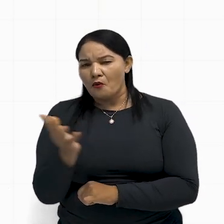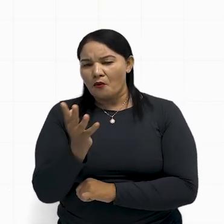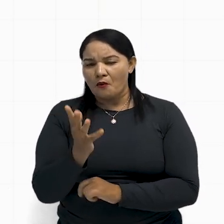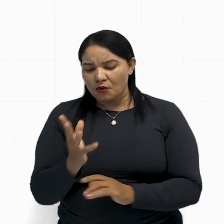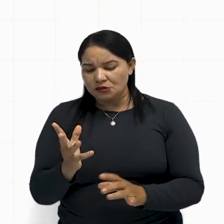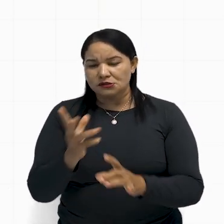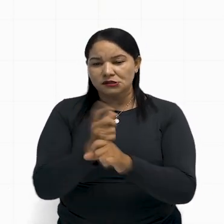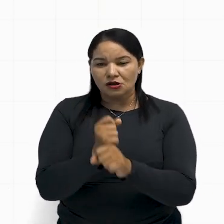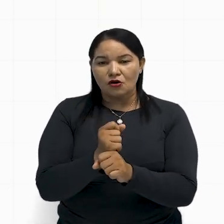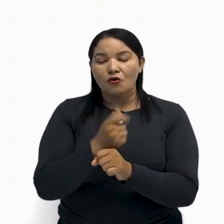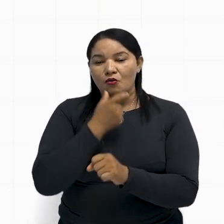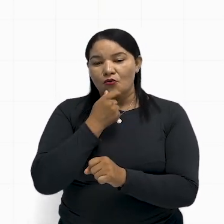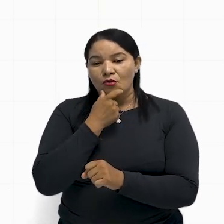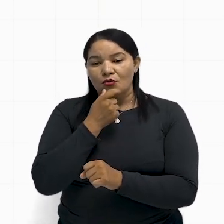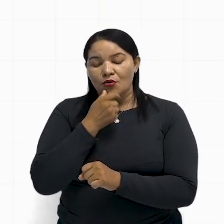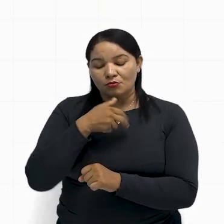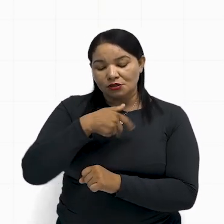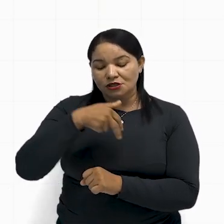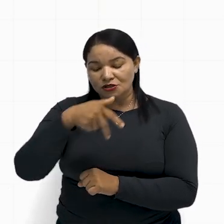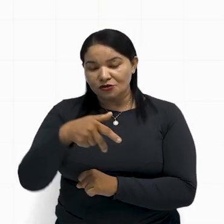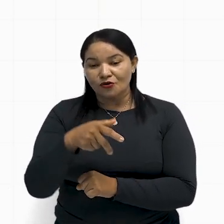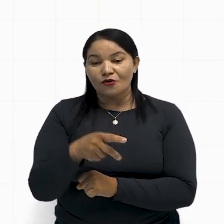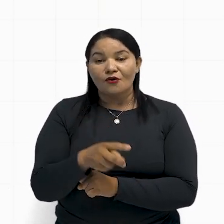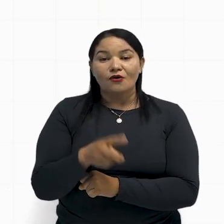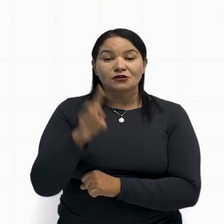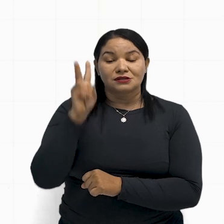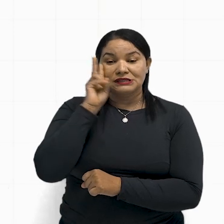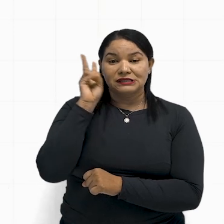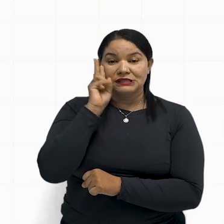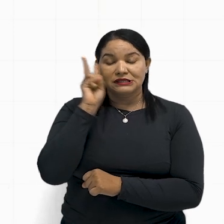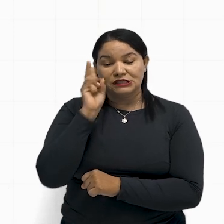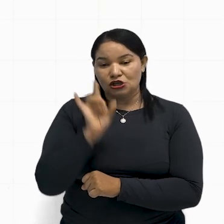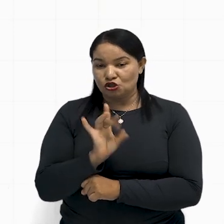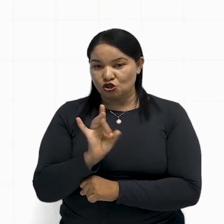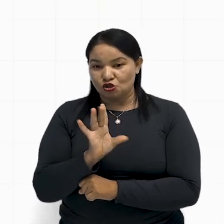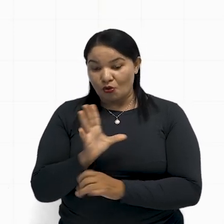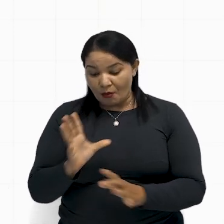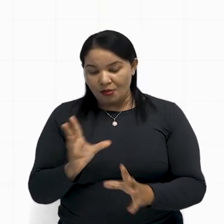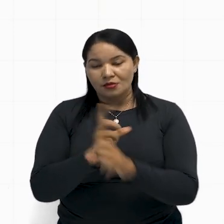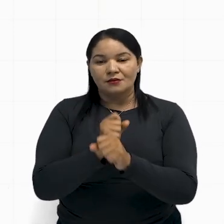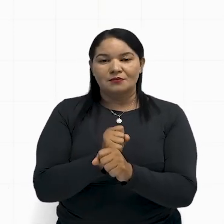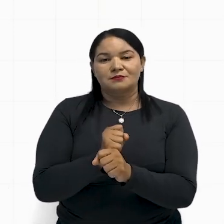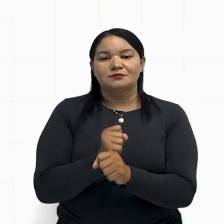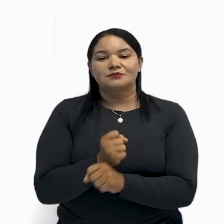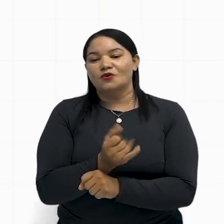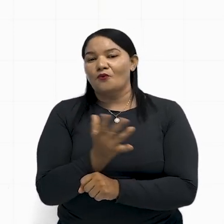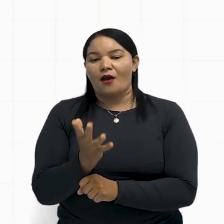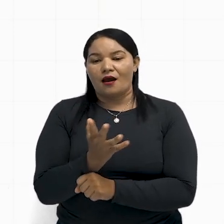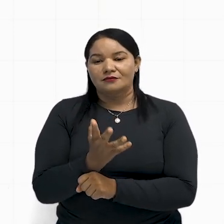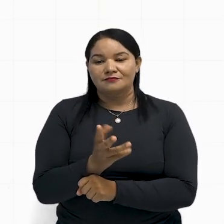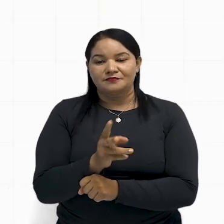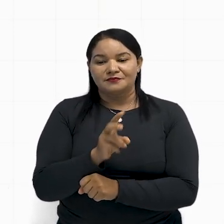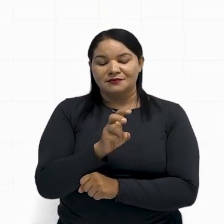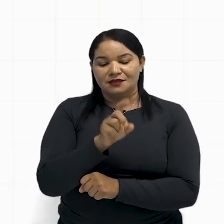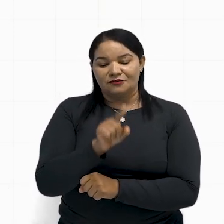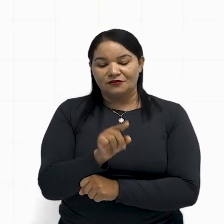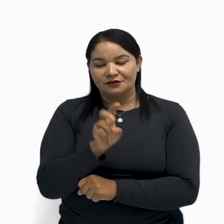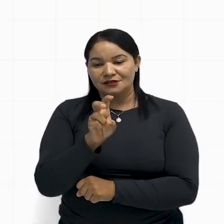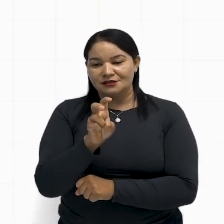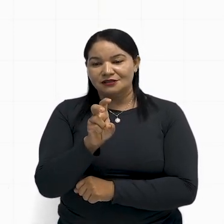quilômetros ele andou só na segunda-feira? Vamos somar, né? 5,5